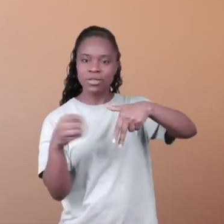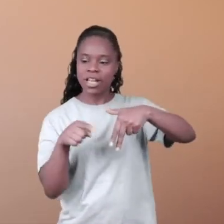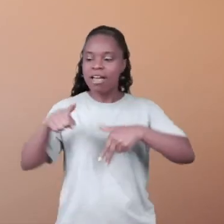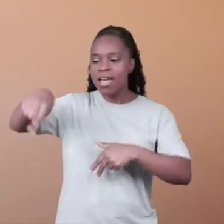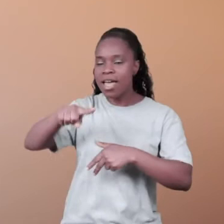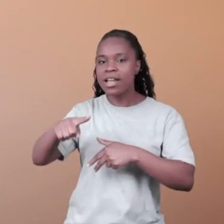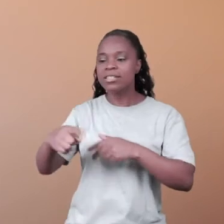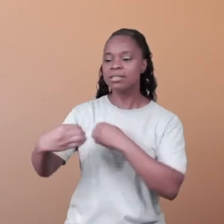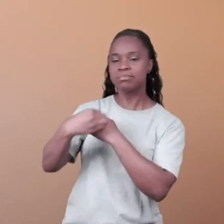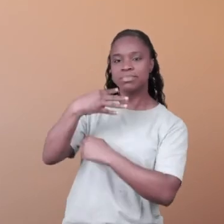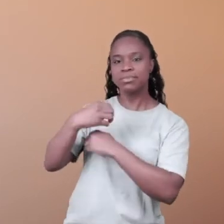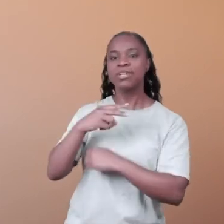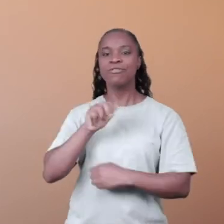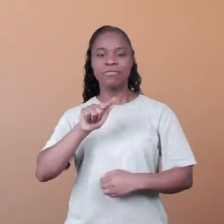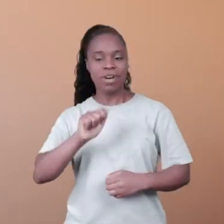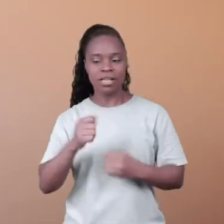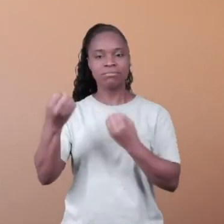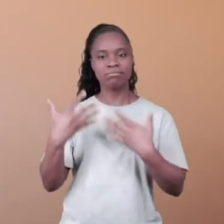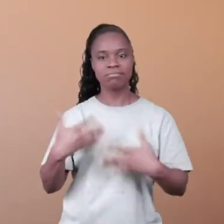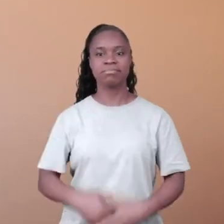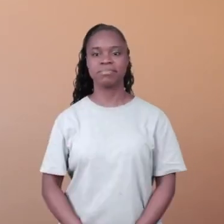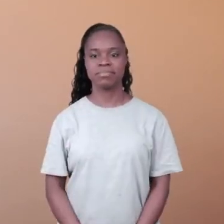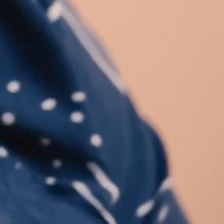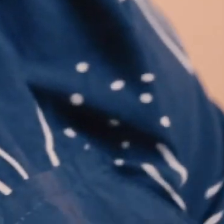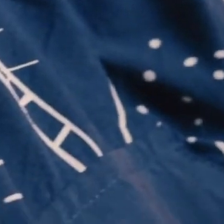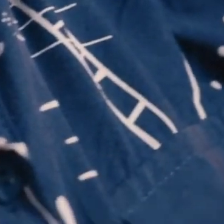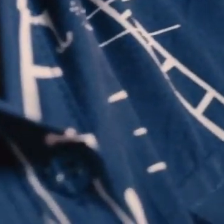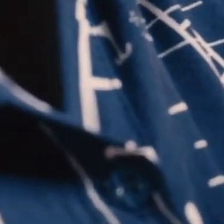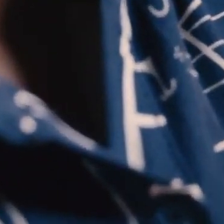já que depois da mentoria foram eles exatamente que me passaram a vaga.